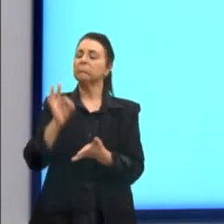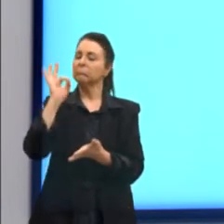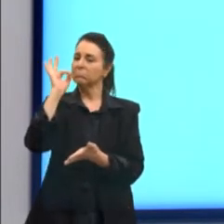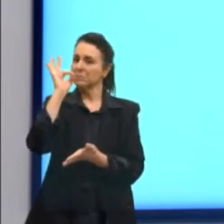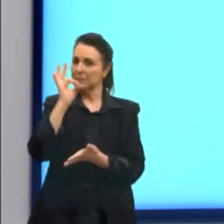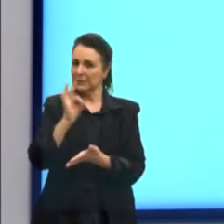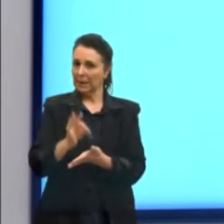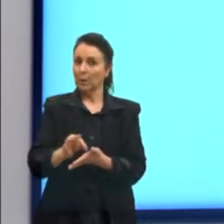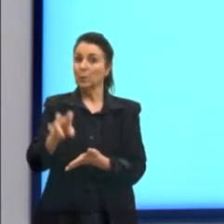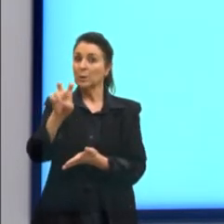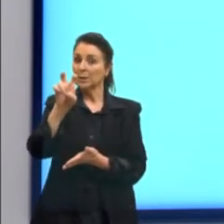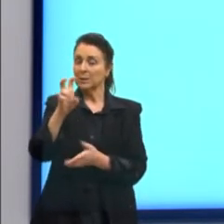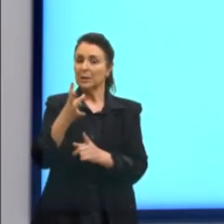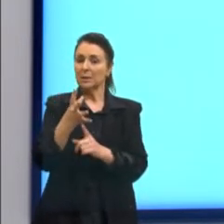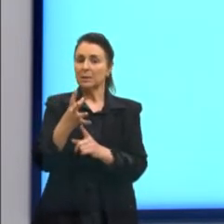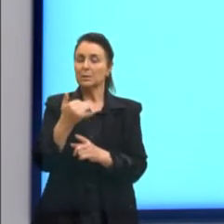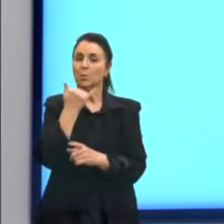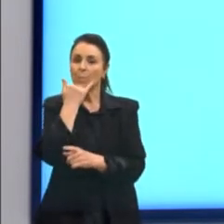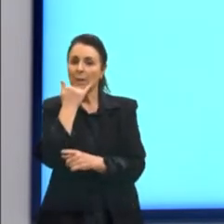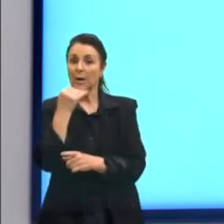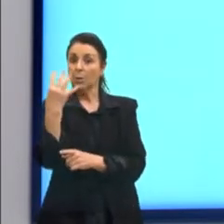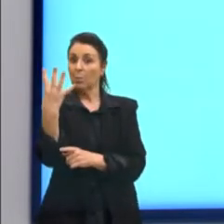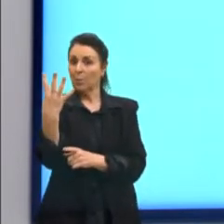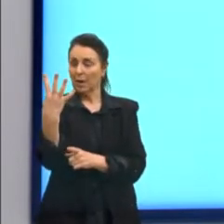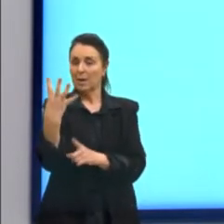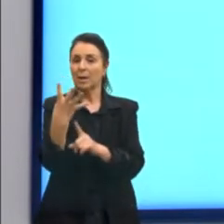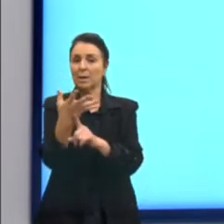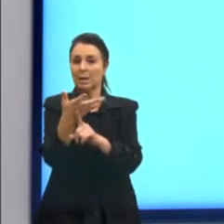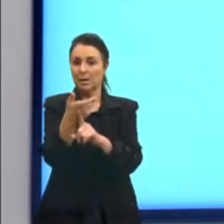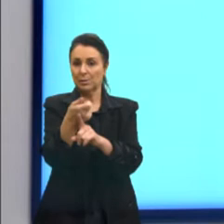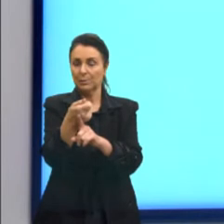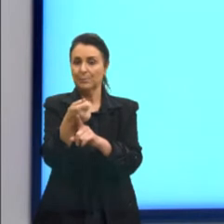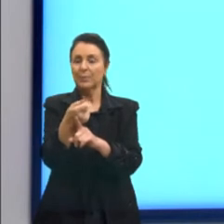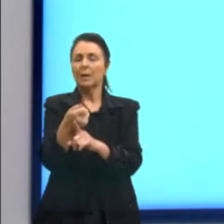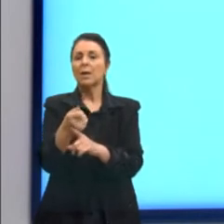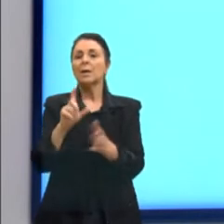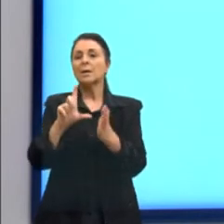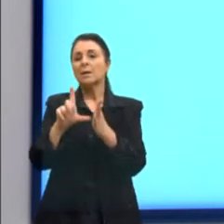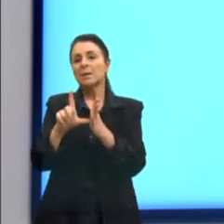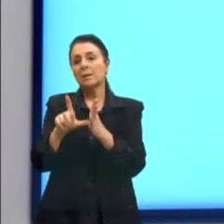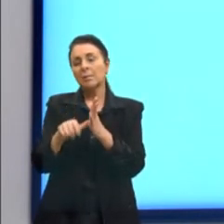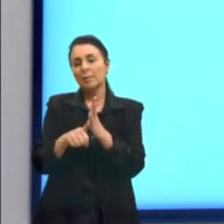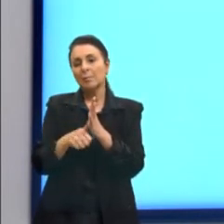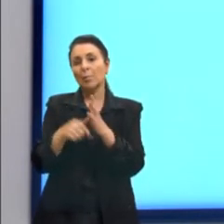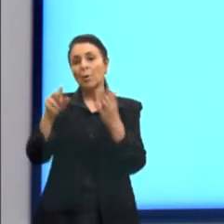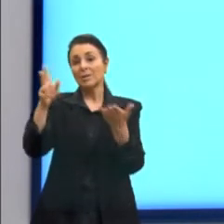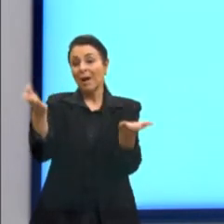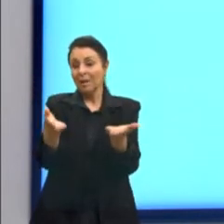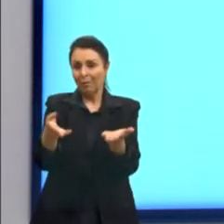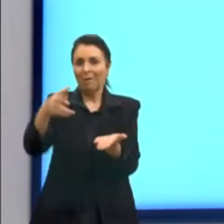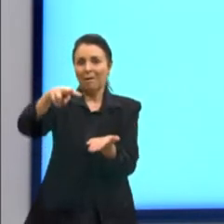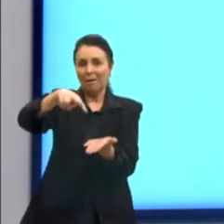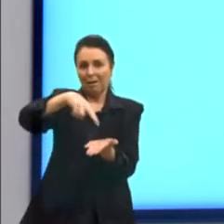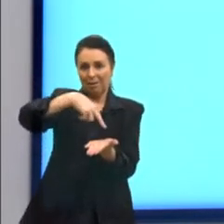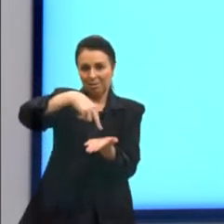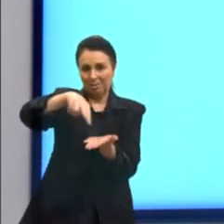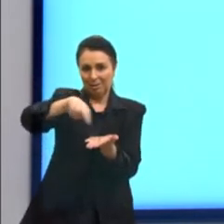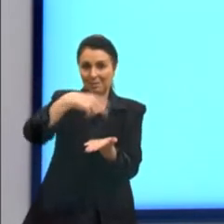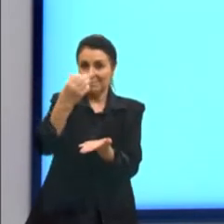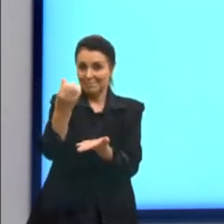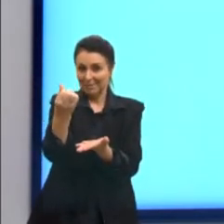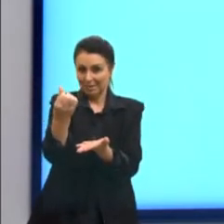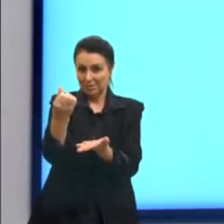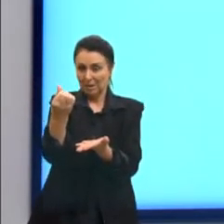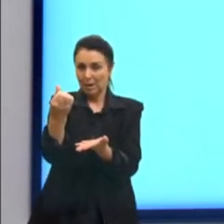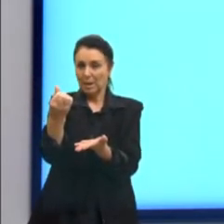quinta arte, quinta não, desculpa, a nossa quarta arte. E a gente tem ali, então, a dança, que nada mais é do que a